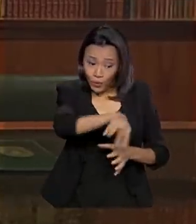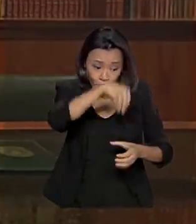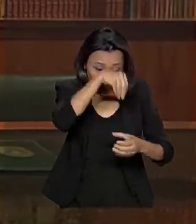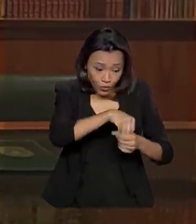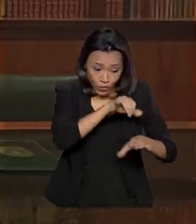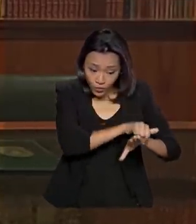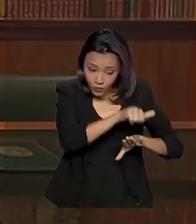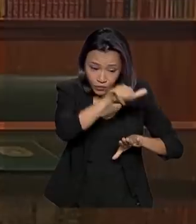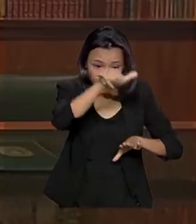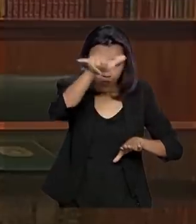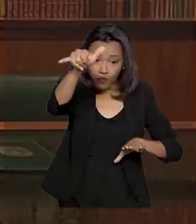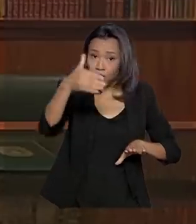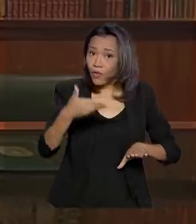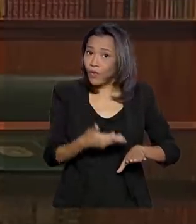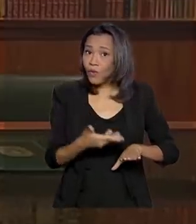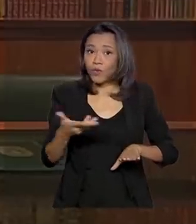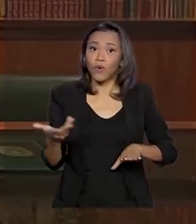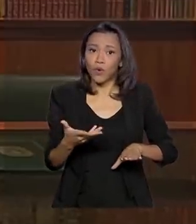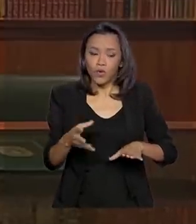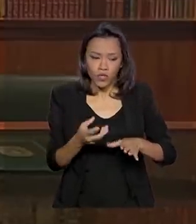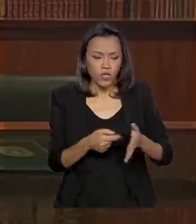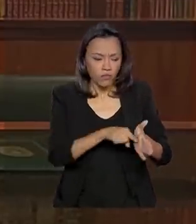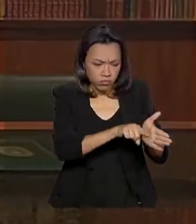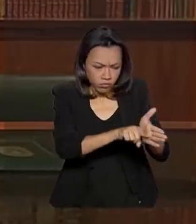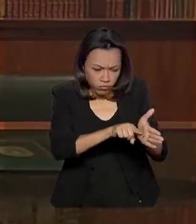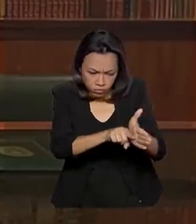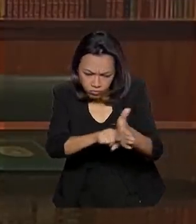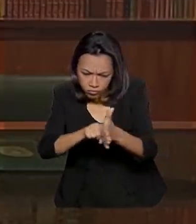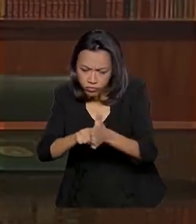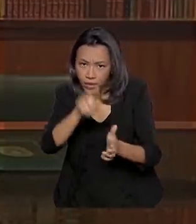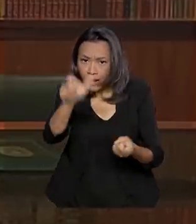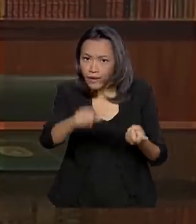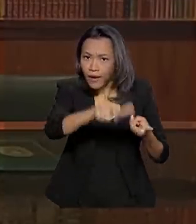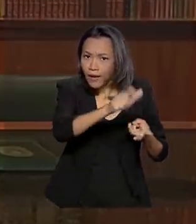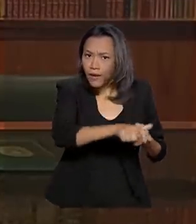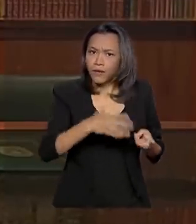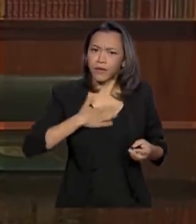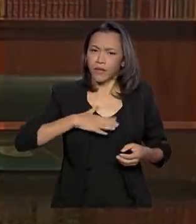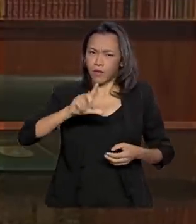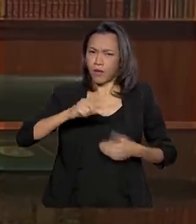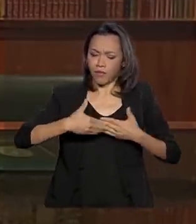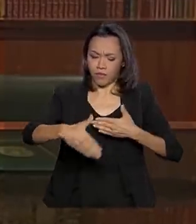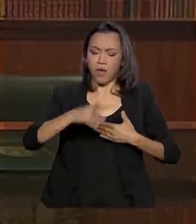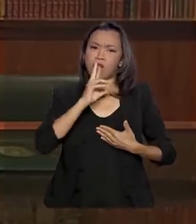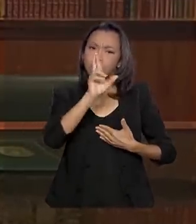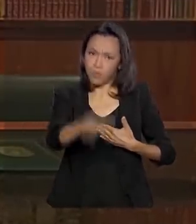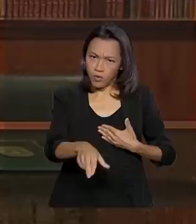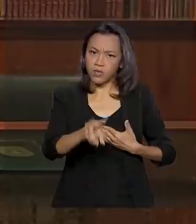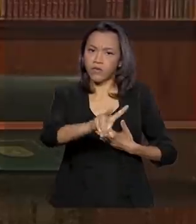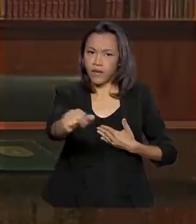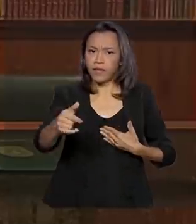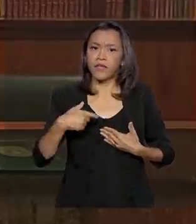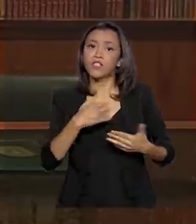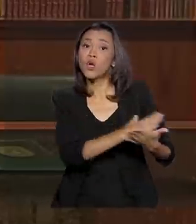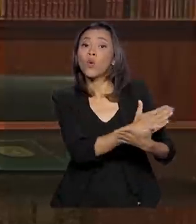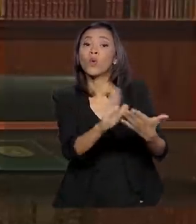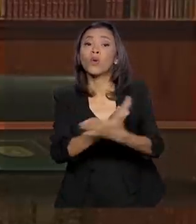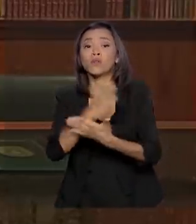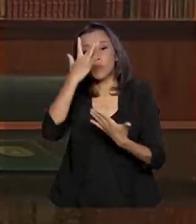voo, todos nós, hoje coletou matéria de todos nós. Acredito que nas próximas horas tenha o resultado aqui do meu e de mais algumas pessoas que